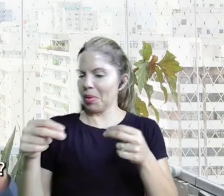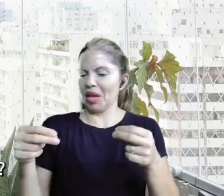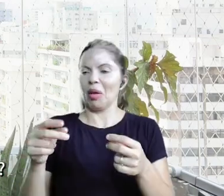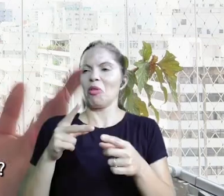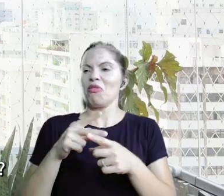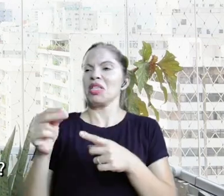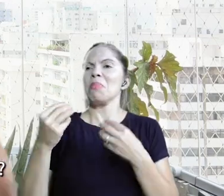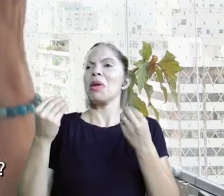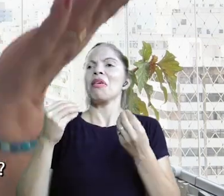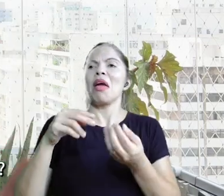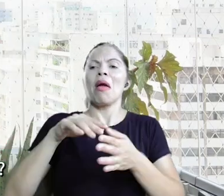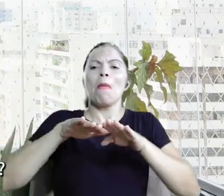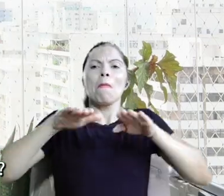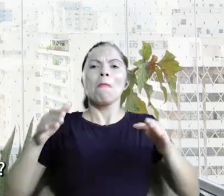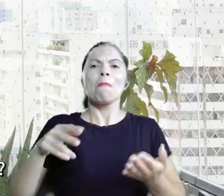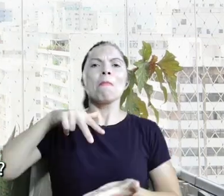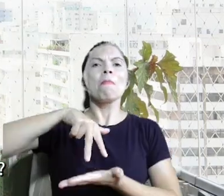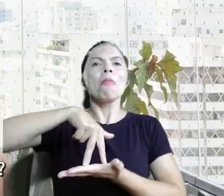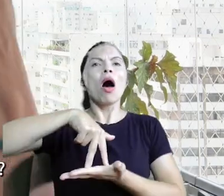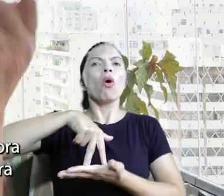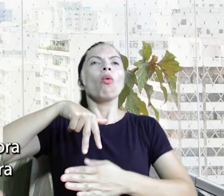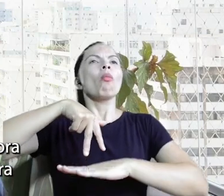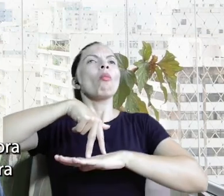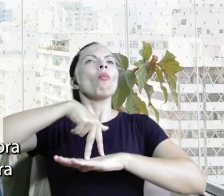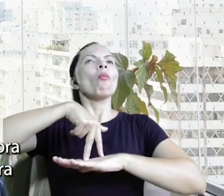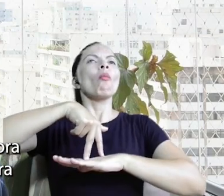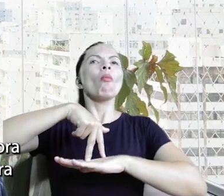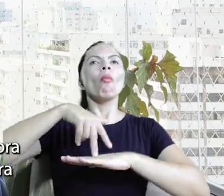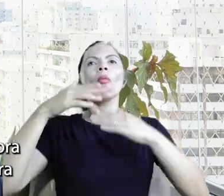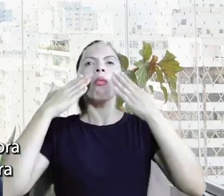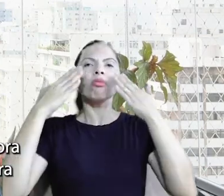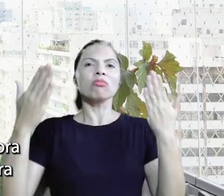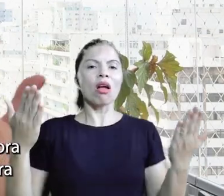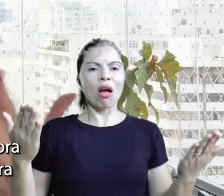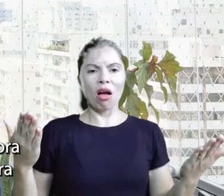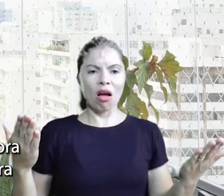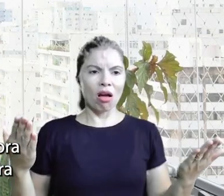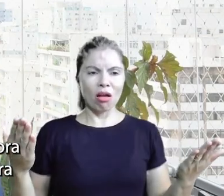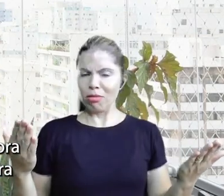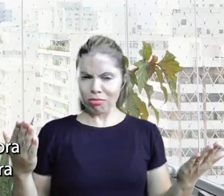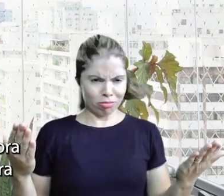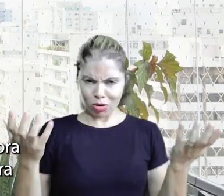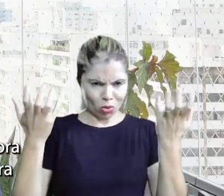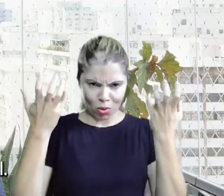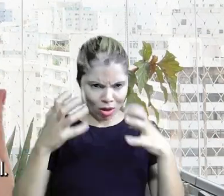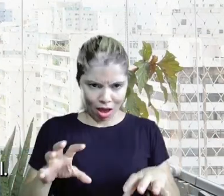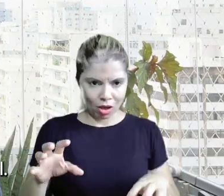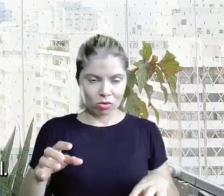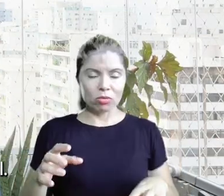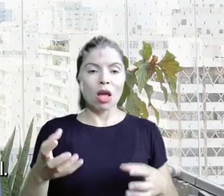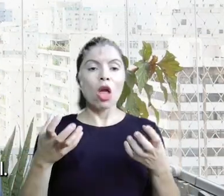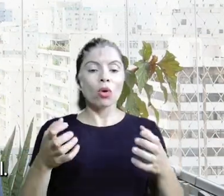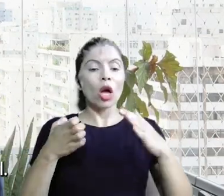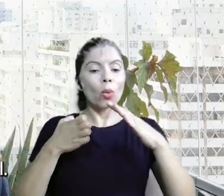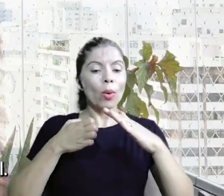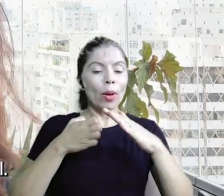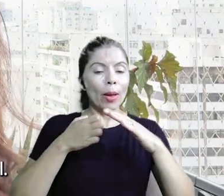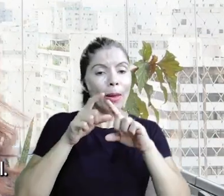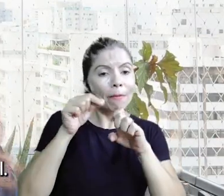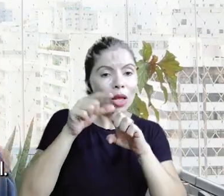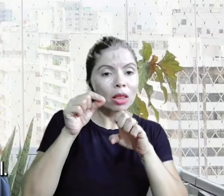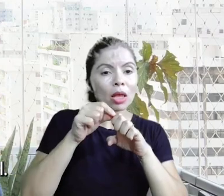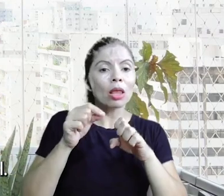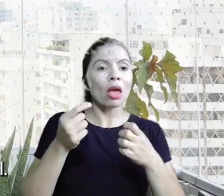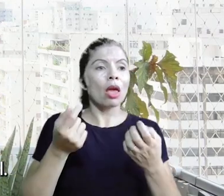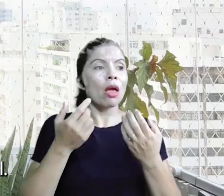prêmio palco para que palco gente não quero ser empreendedora de palco eu quero ser empreendedora que faz diferença que entrega que está